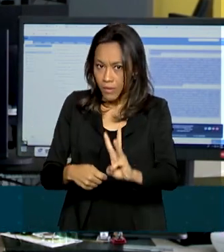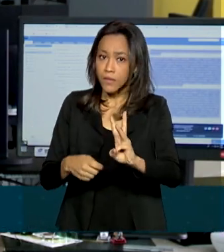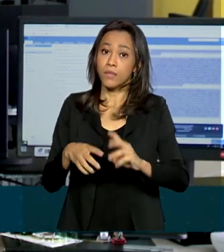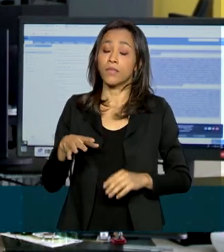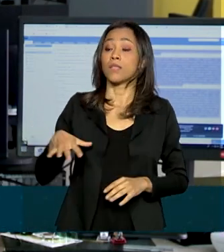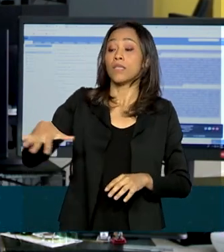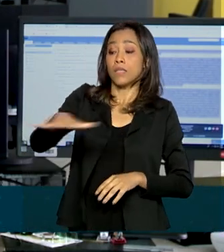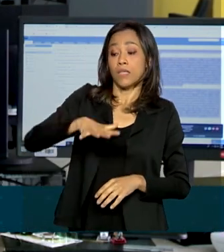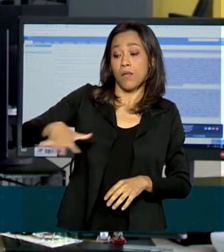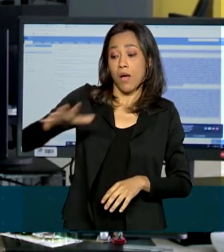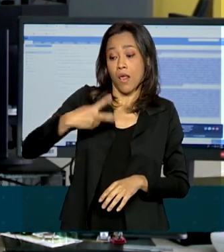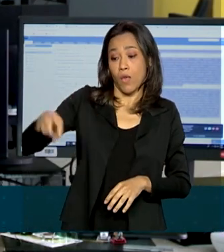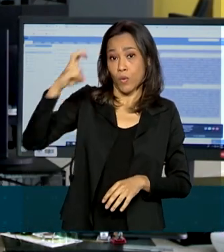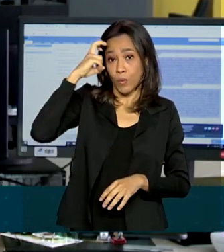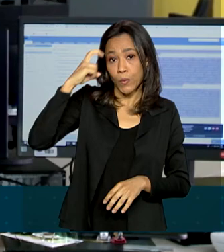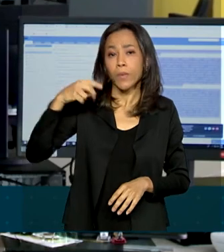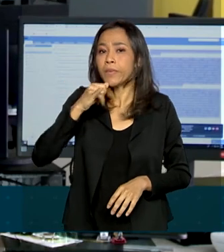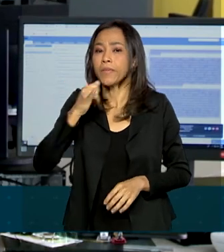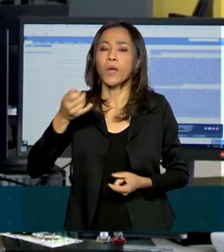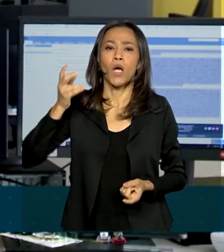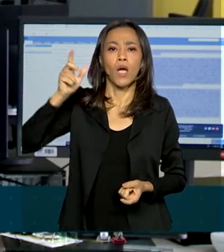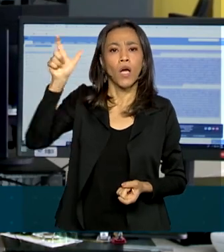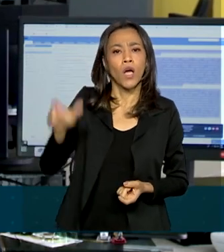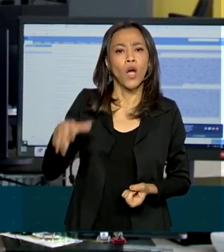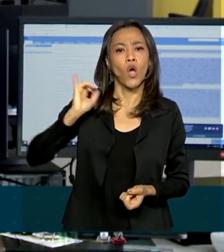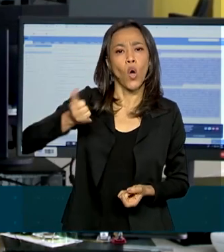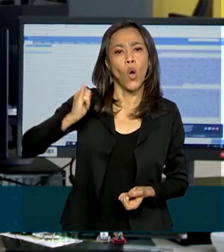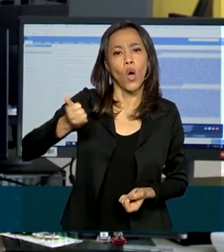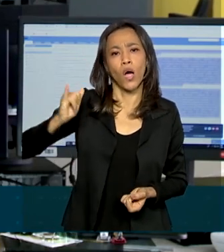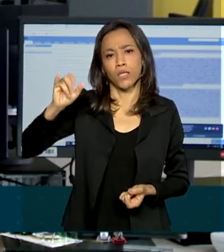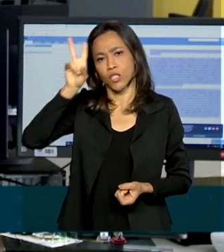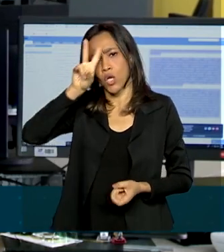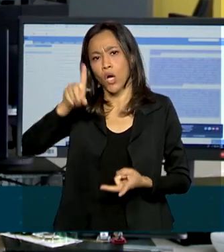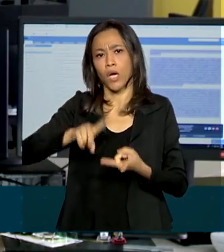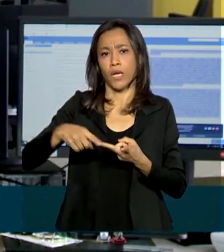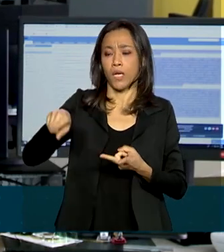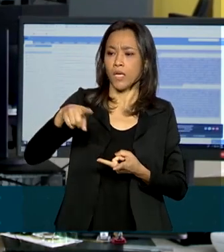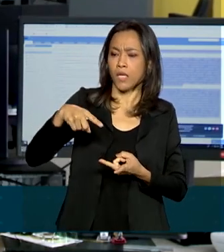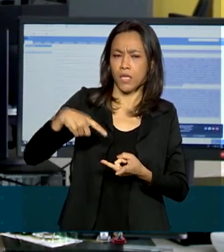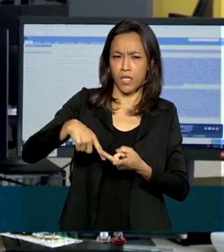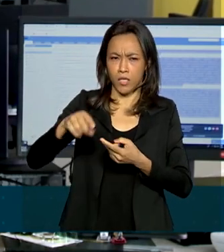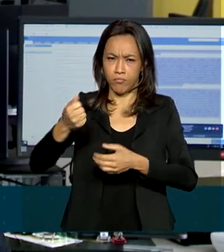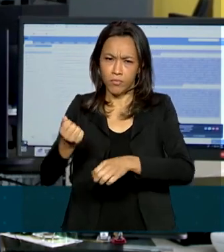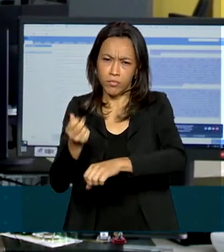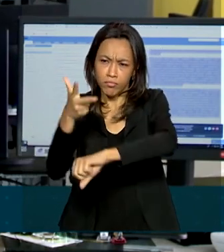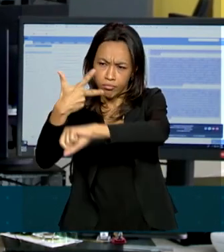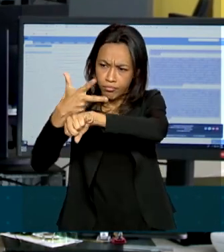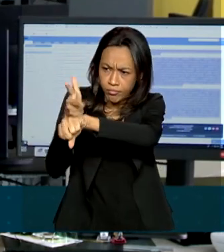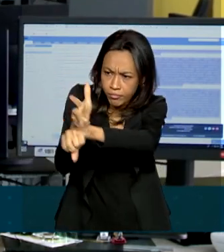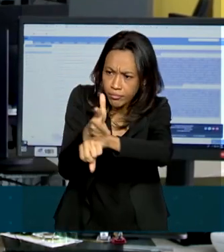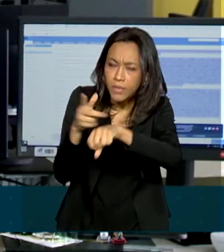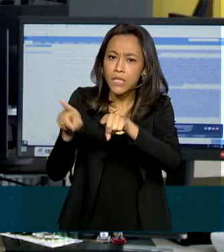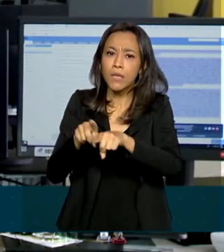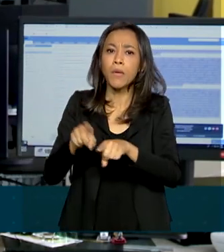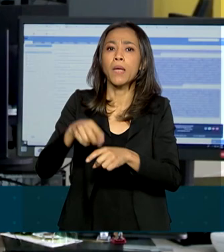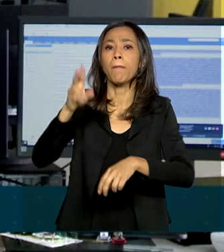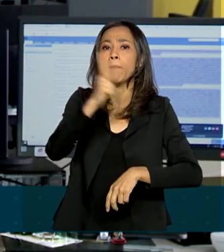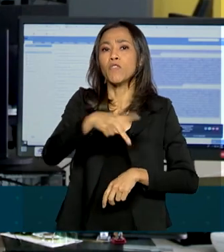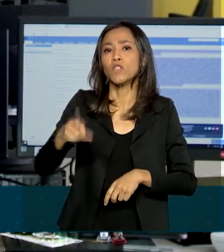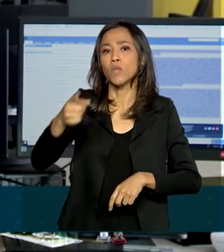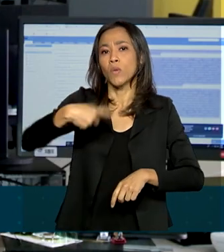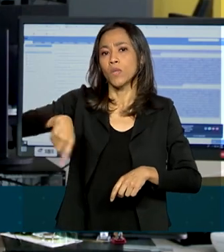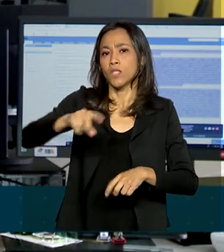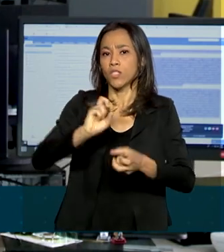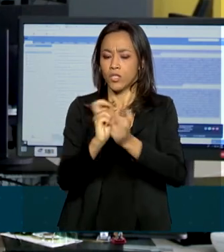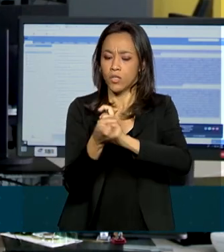da cultura como contadores de histórias, produtores, técnicos e professores de escolas de arte e capoeira também